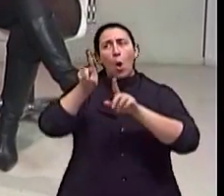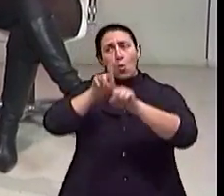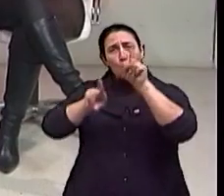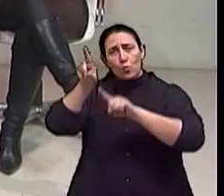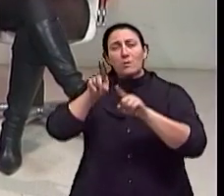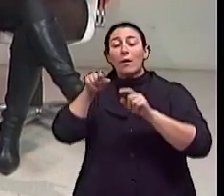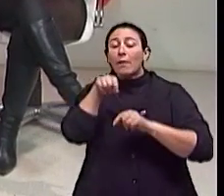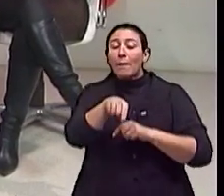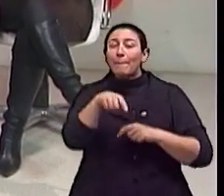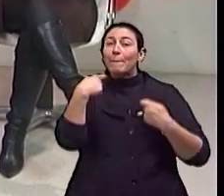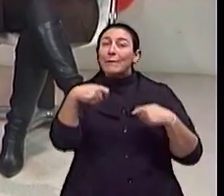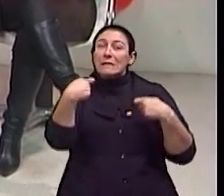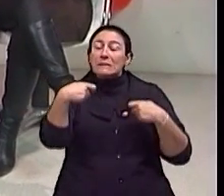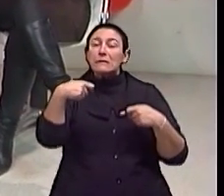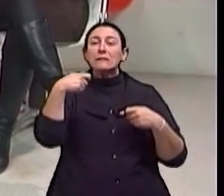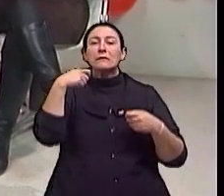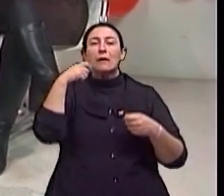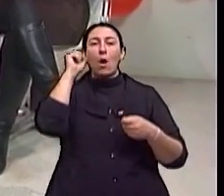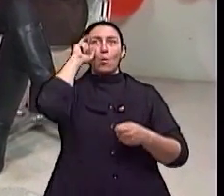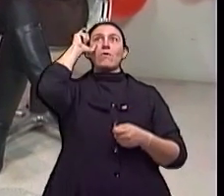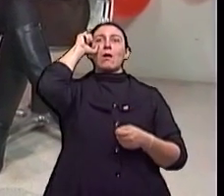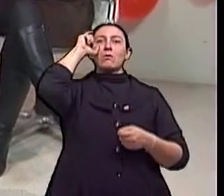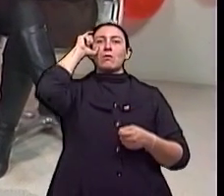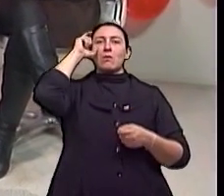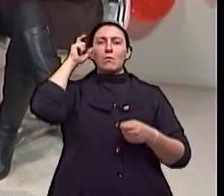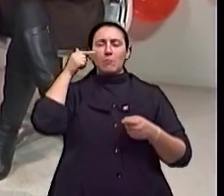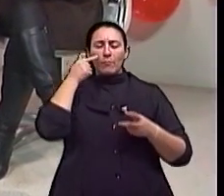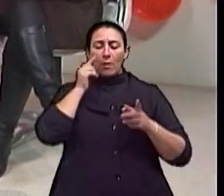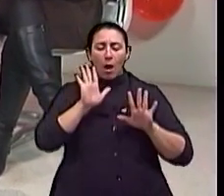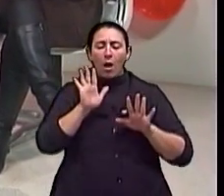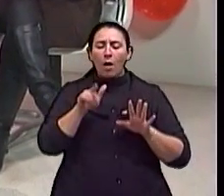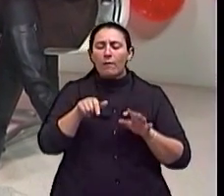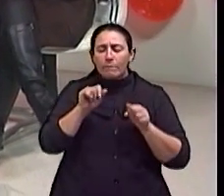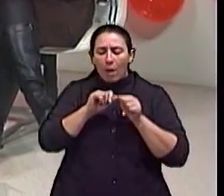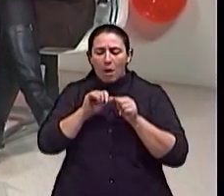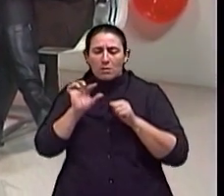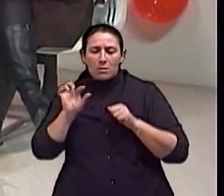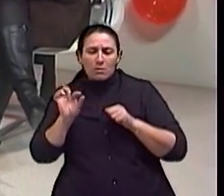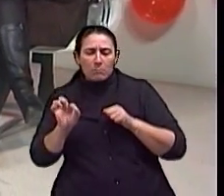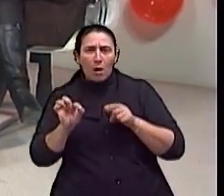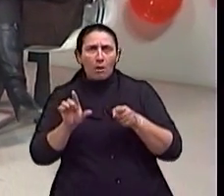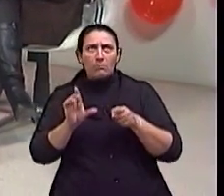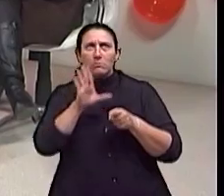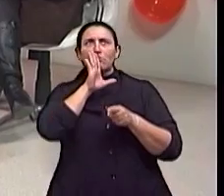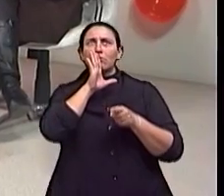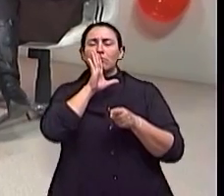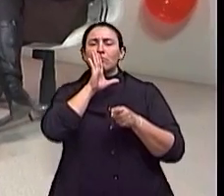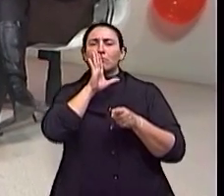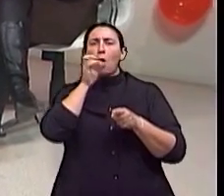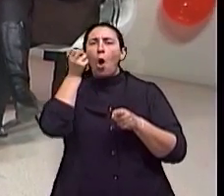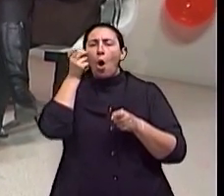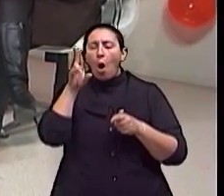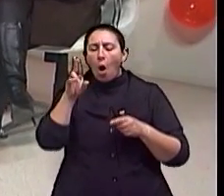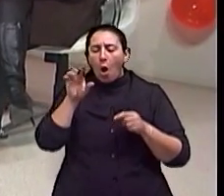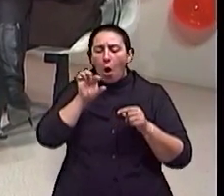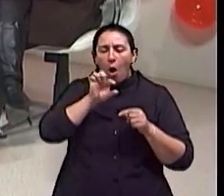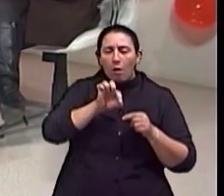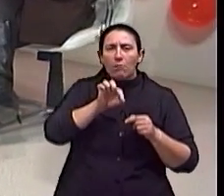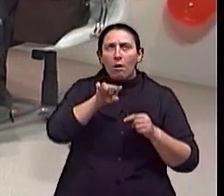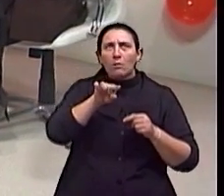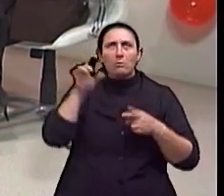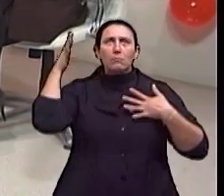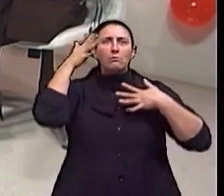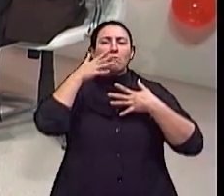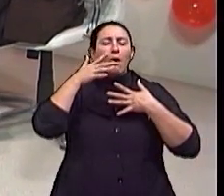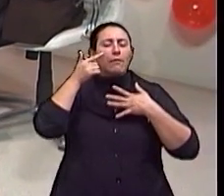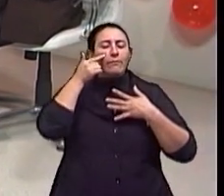cirurgia, estimula aquele núcleo, bloqueia ele e vê o que acontece. Se ele tem um efeito que a gente, indesejado, a gente consegue